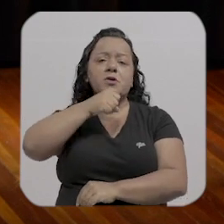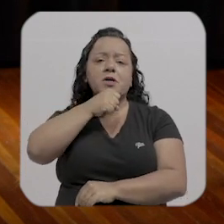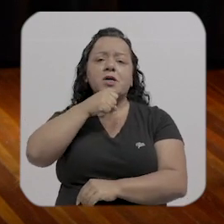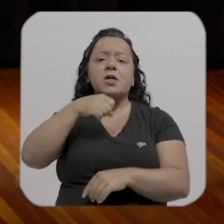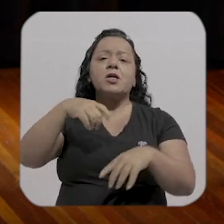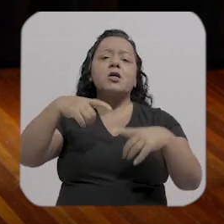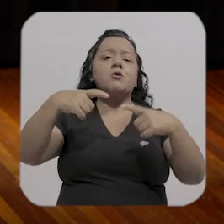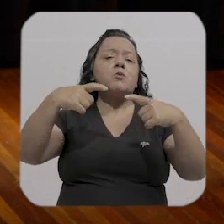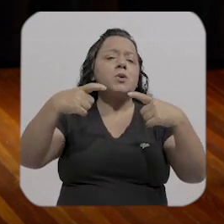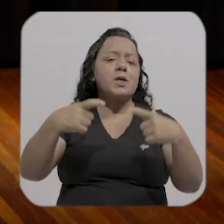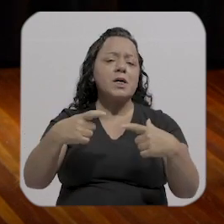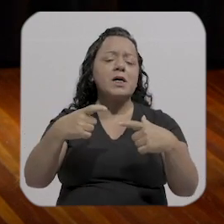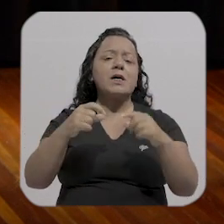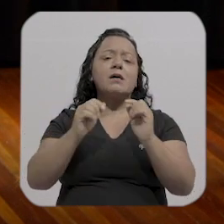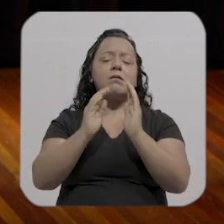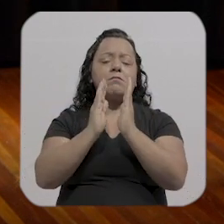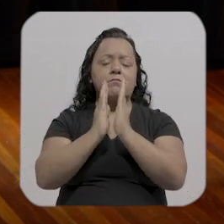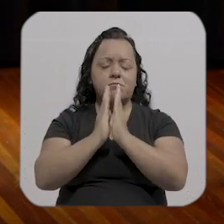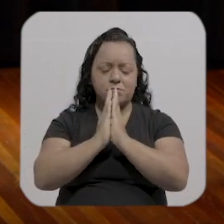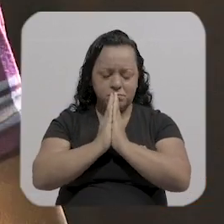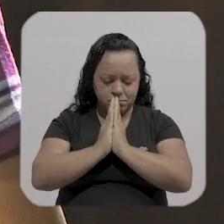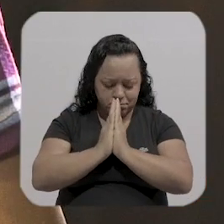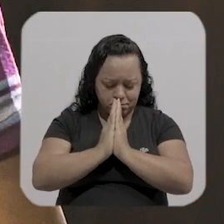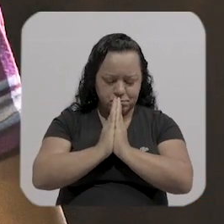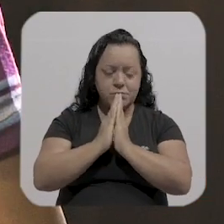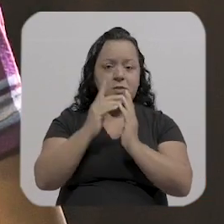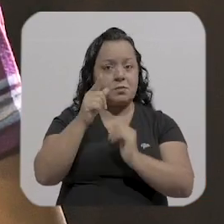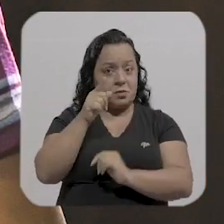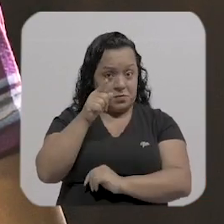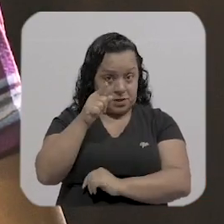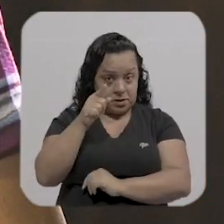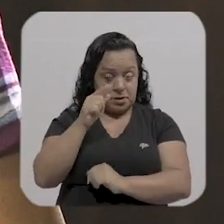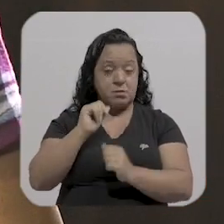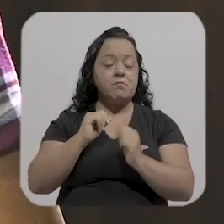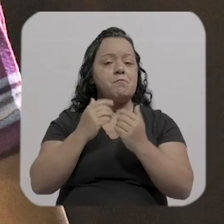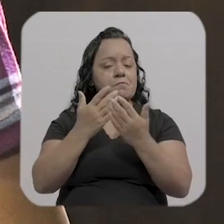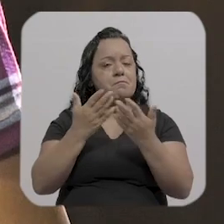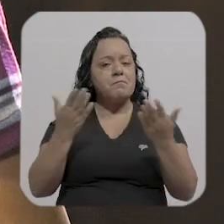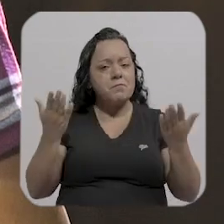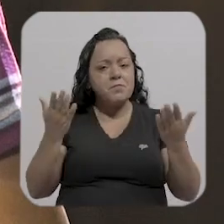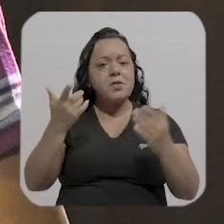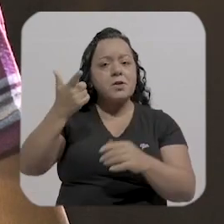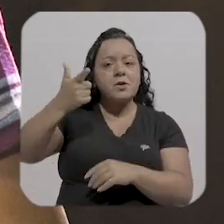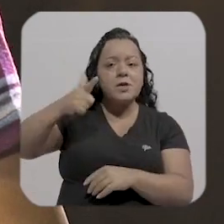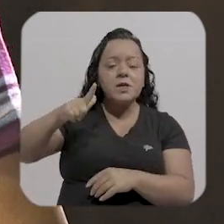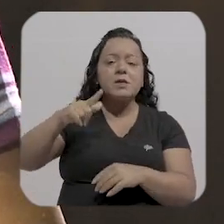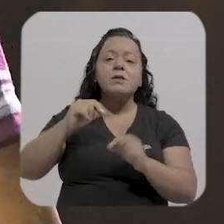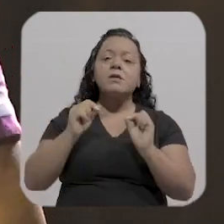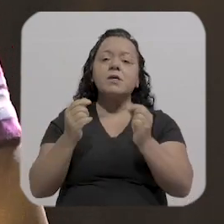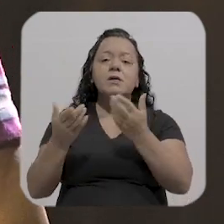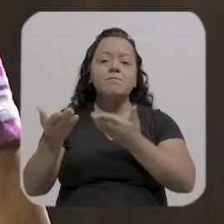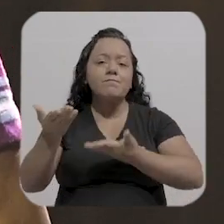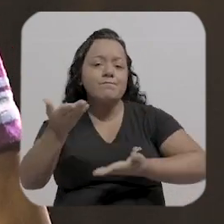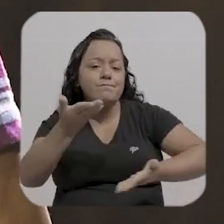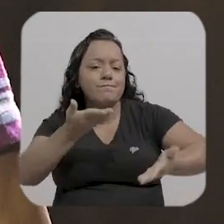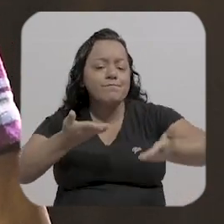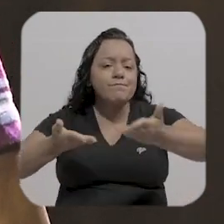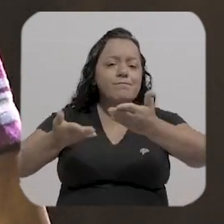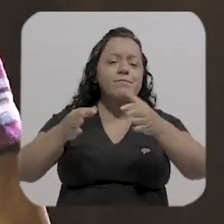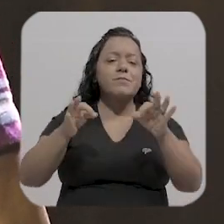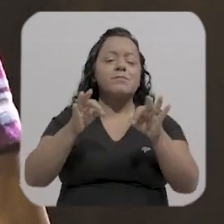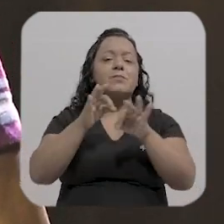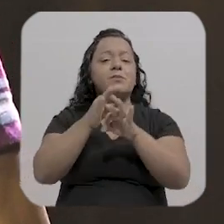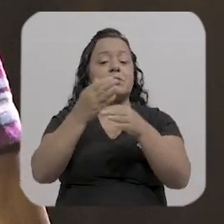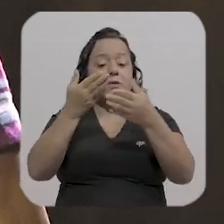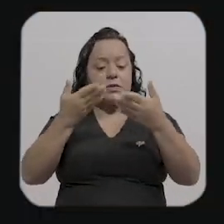pronto pra esse lugar sim sim sim é acho que a região norte em geral